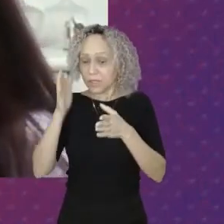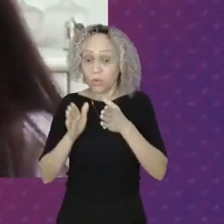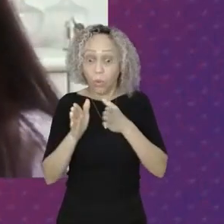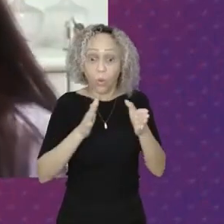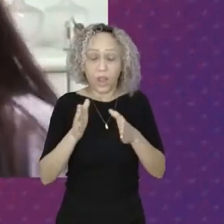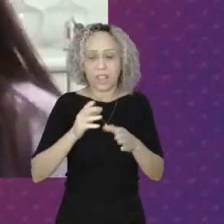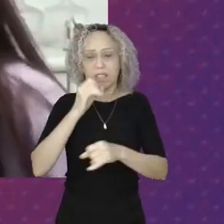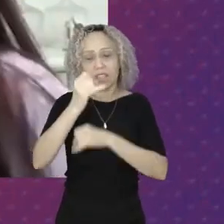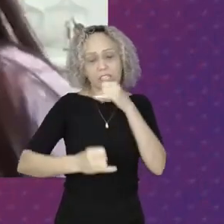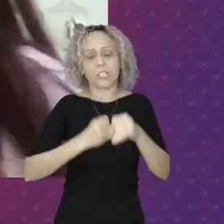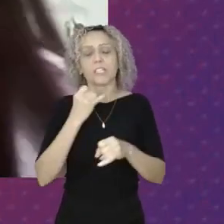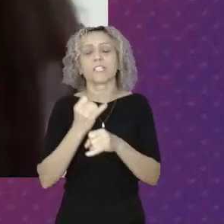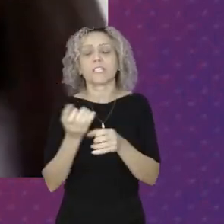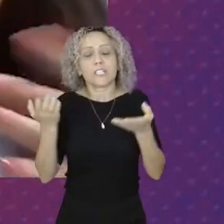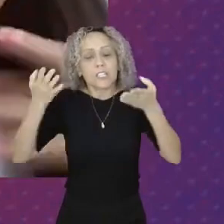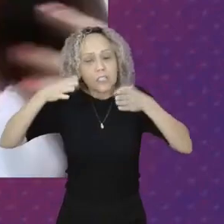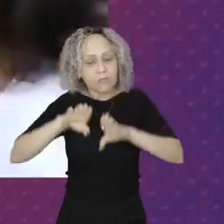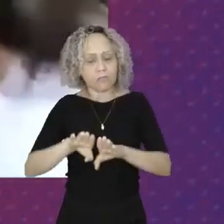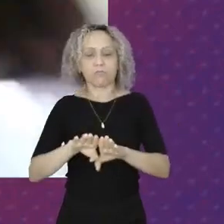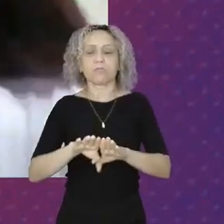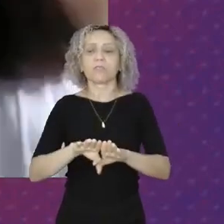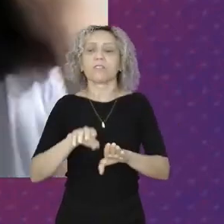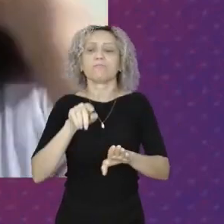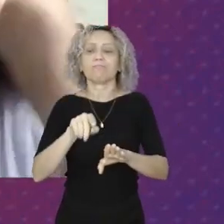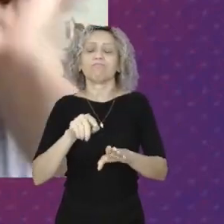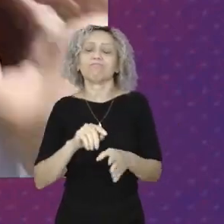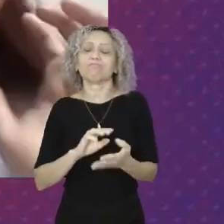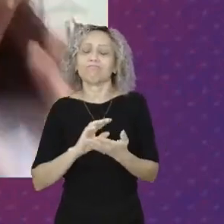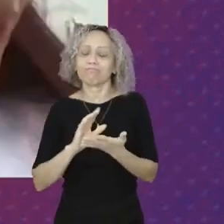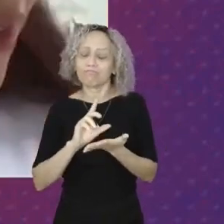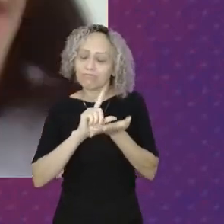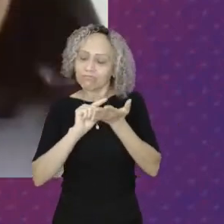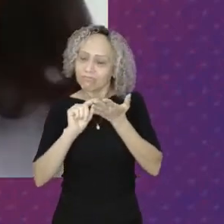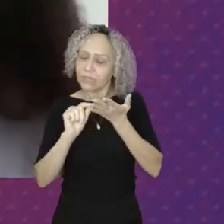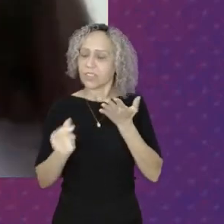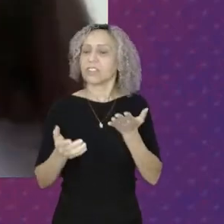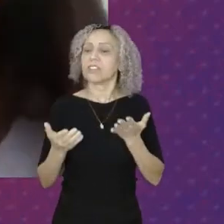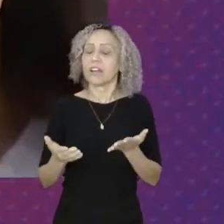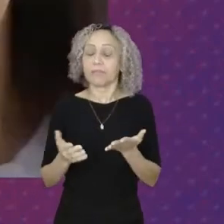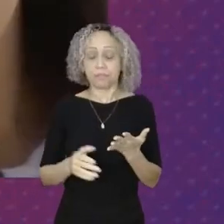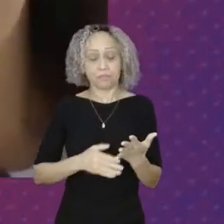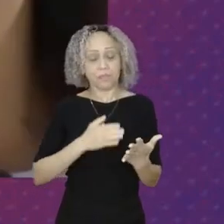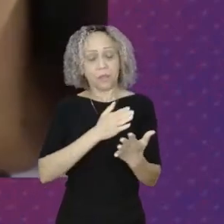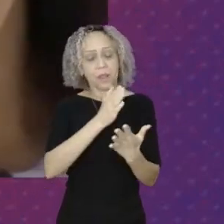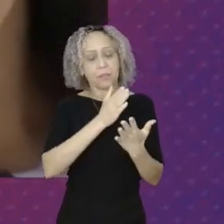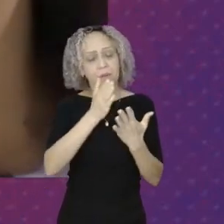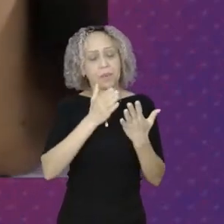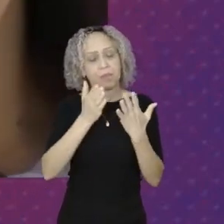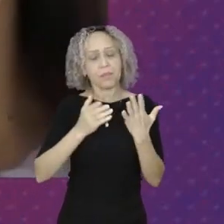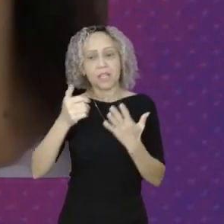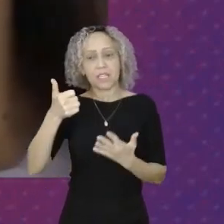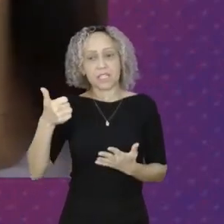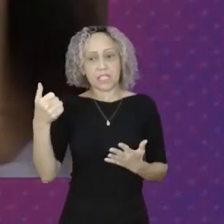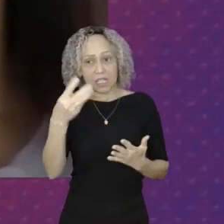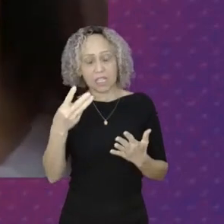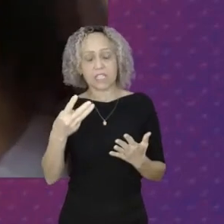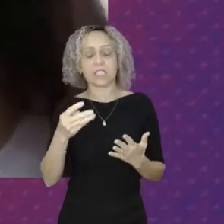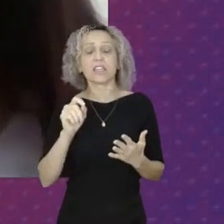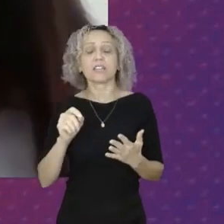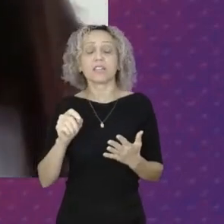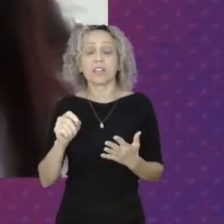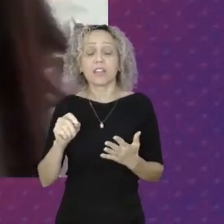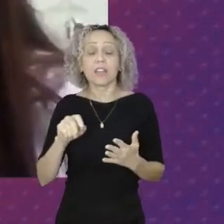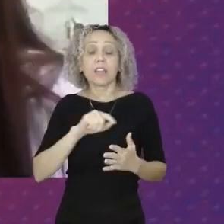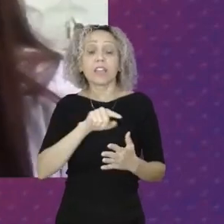Percebam que Quando a gente faz A apresentação Desses 13 eixos Que nos levam A marchar Em Brasília No mês de